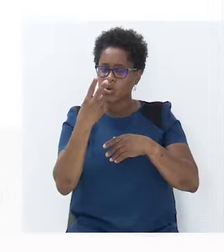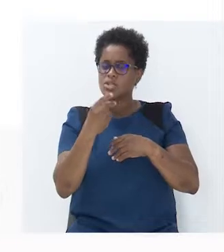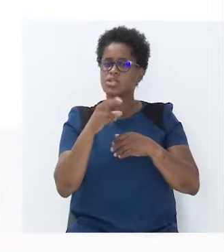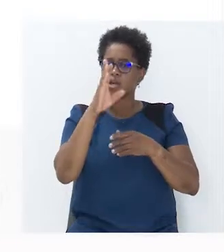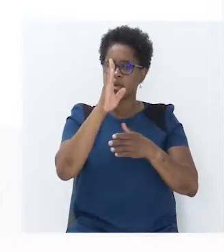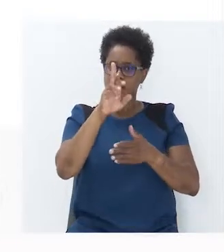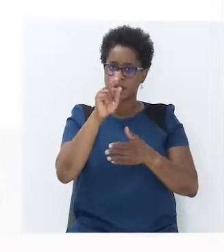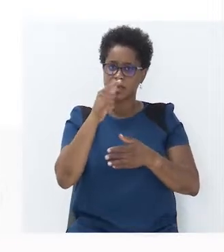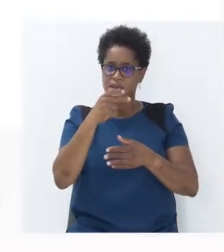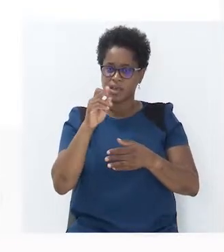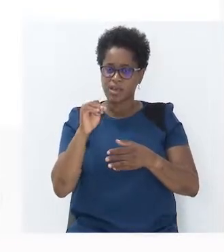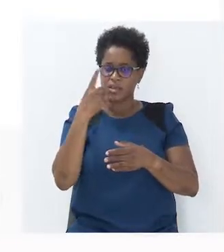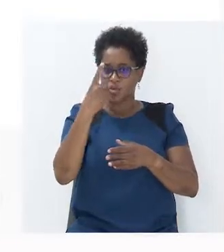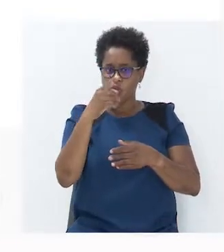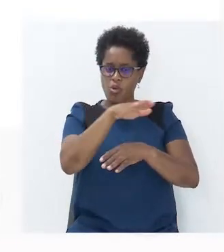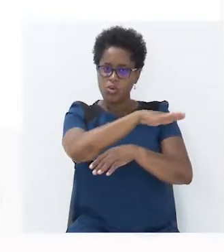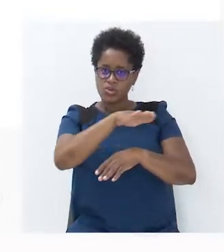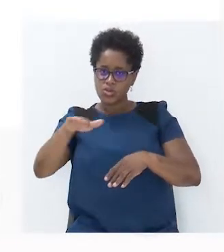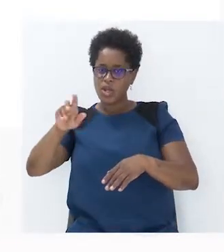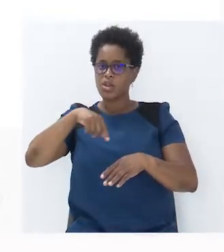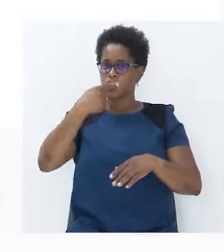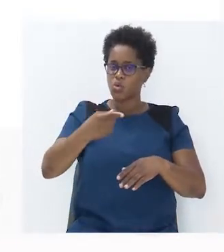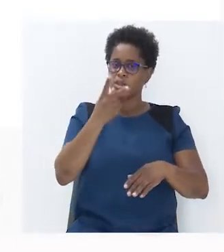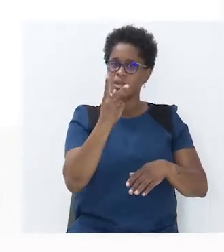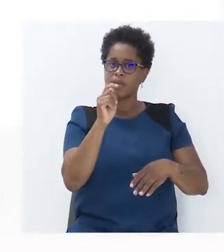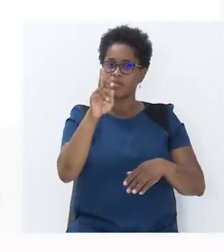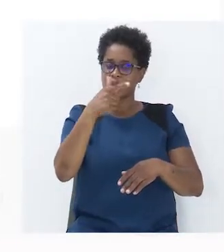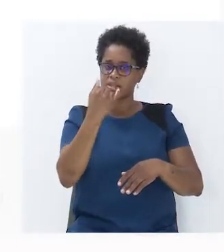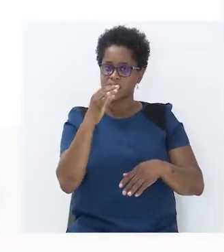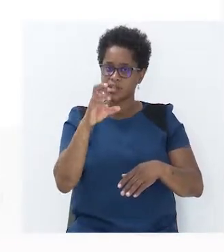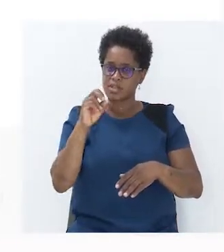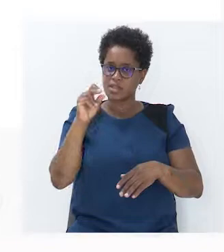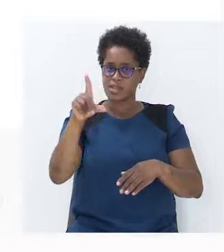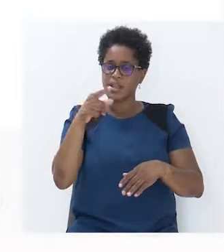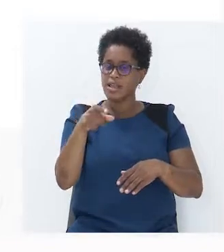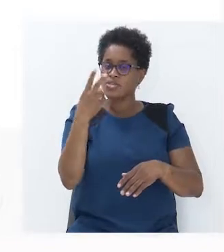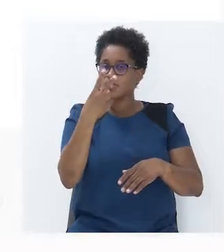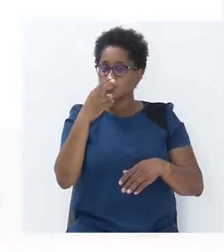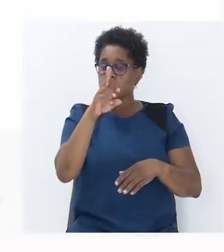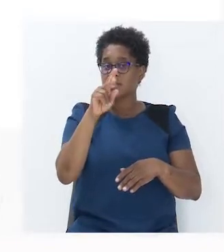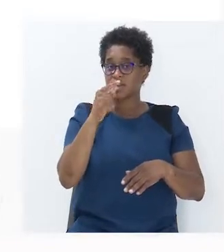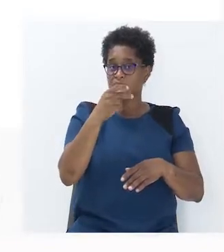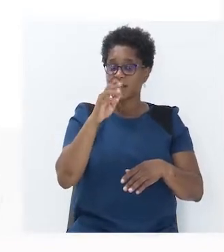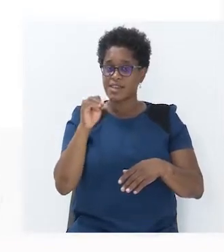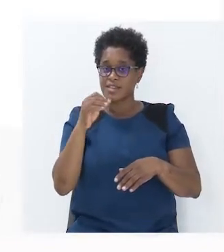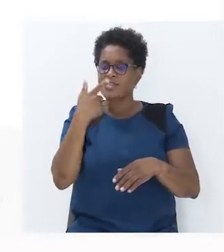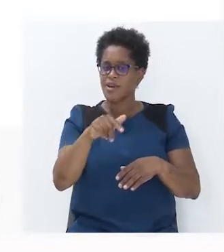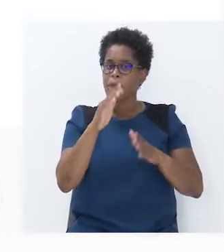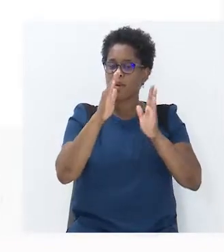horizontal e uma vertical. E essas duas retas são perpendiculares.